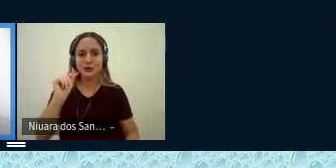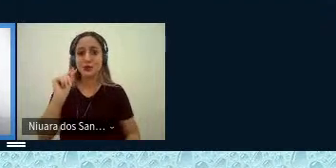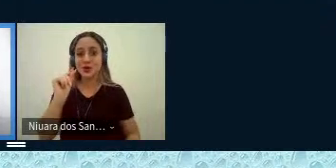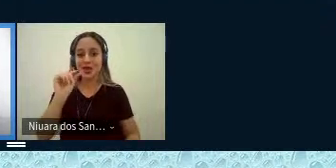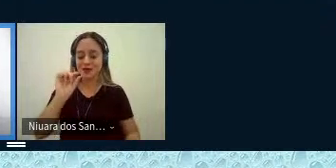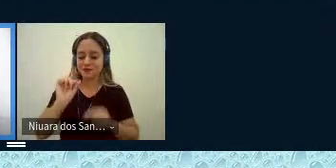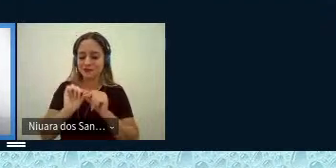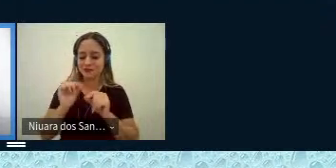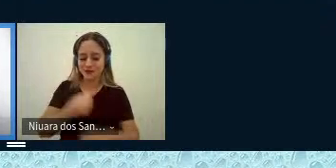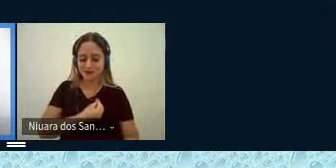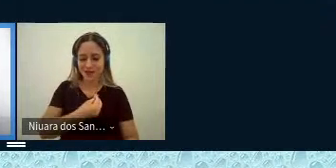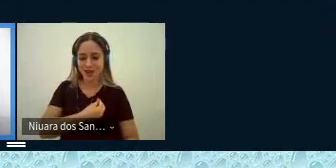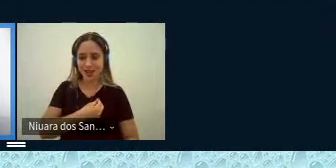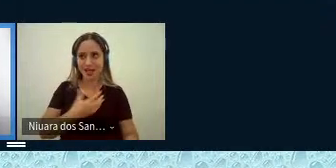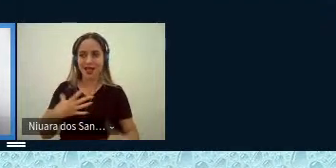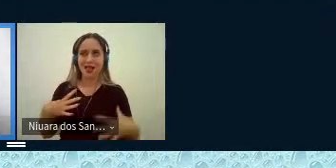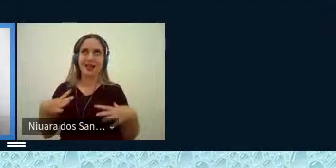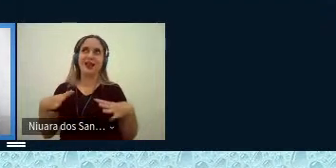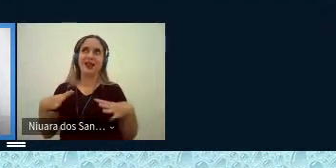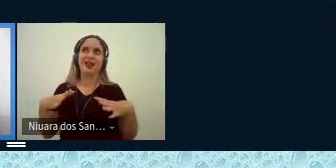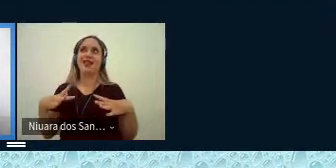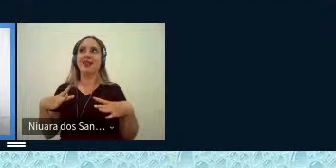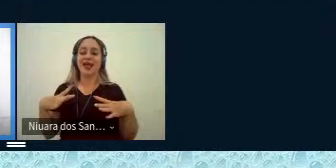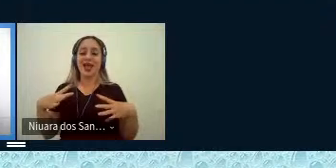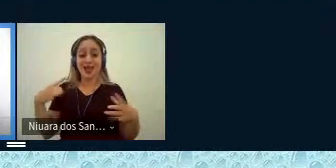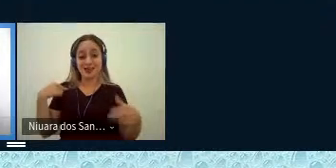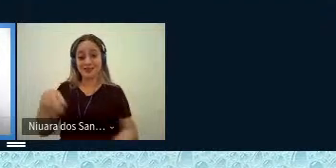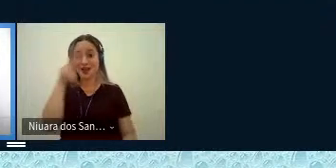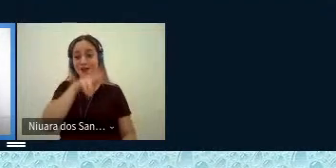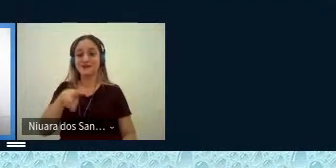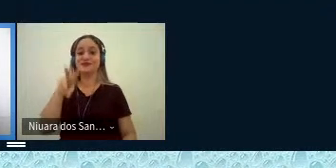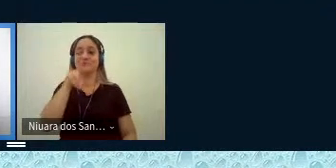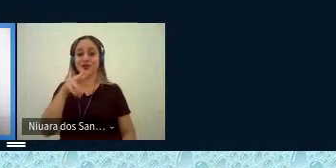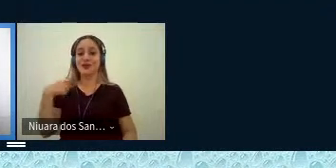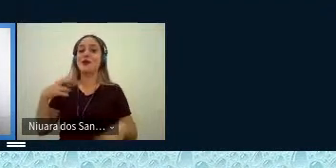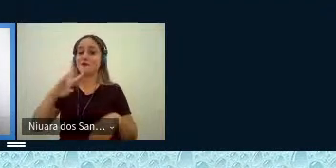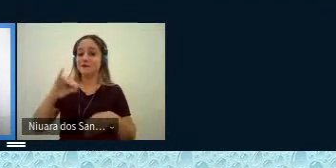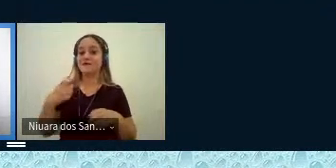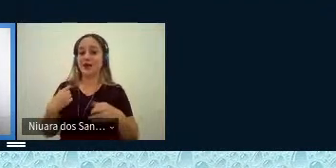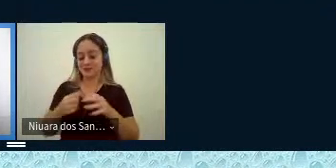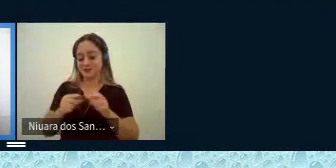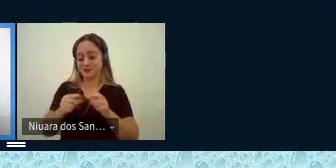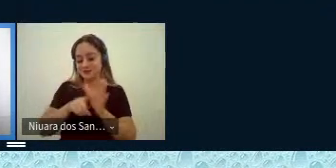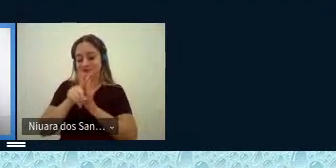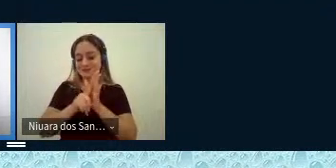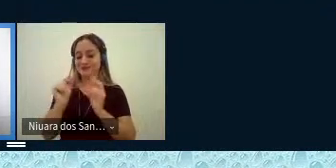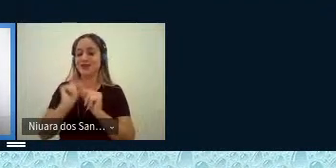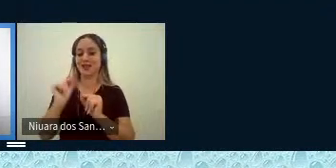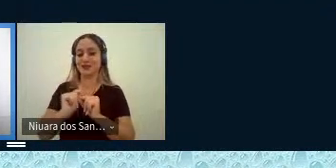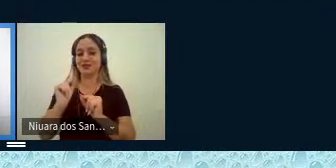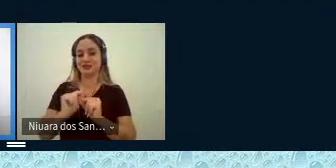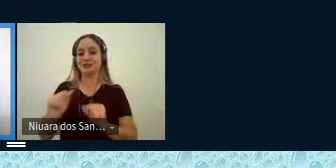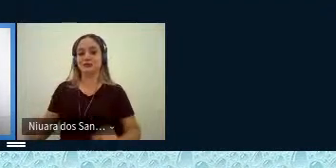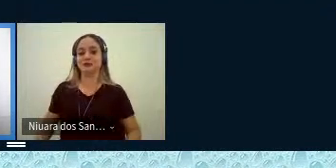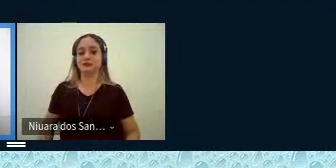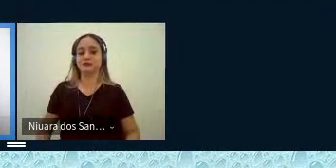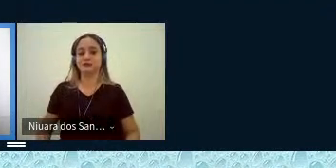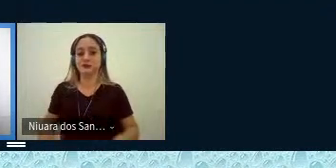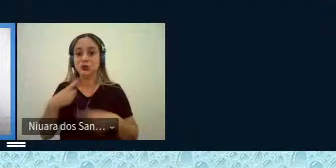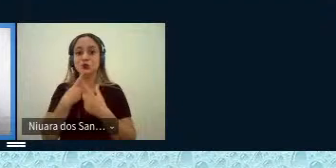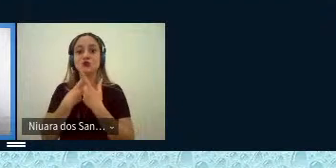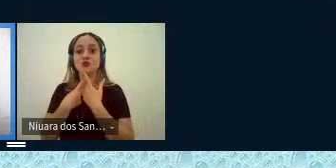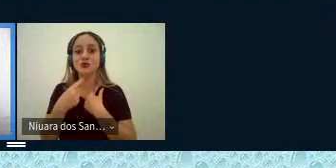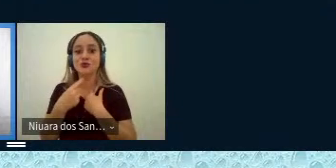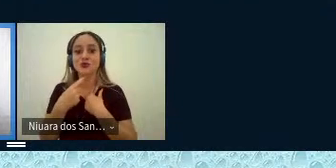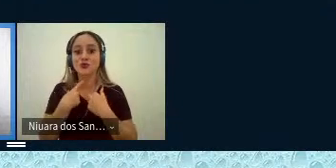jiboiando. É nessa perspectiva que a minha pesquisa vai sendo desenvolvida, não é? No desejo das